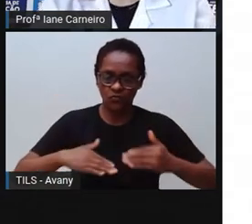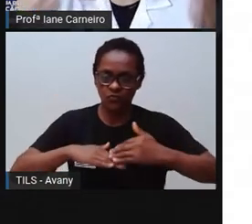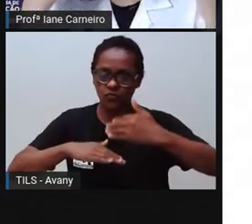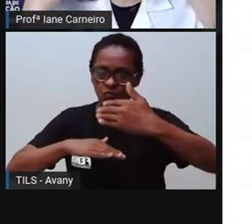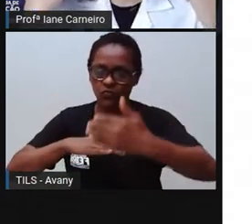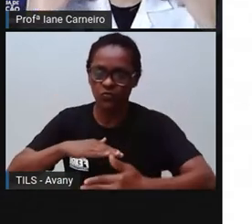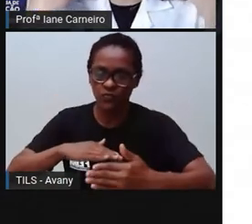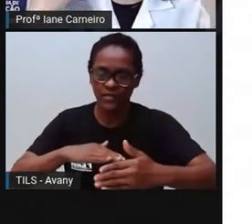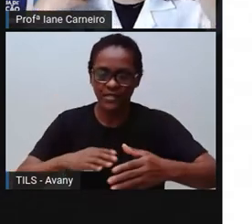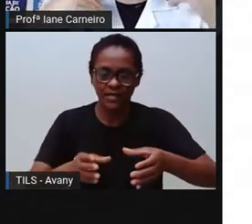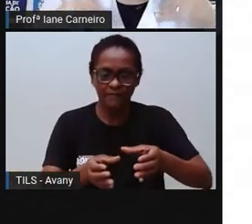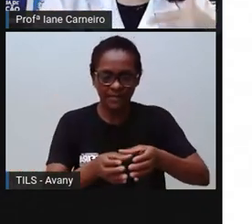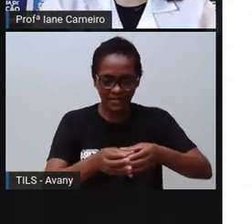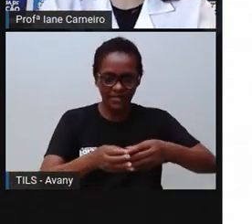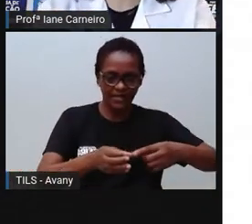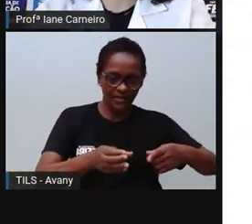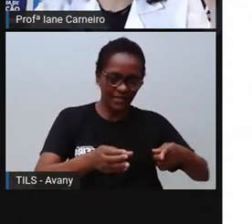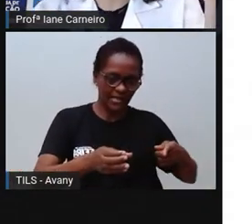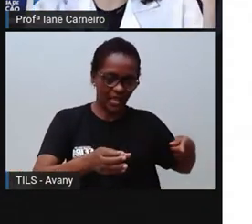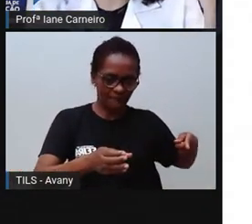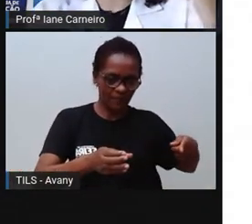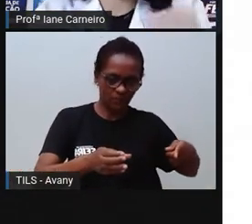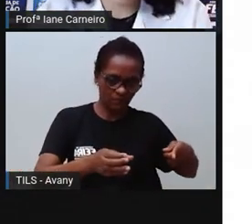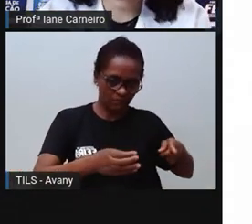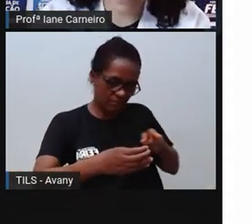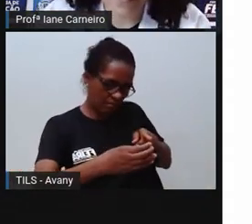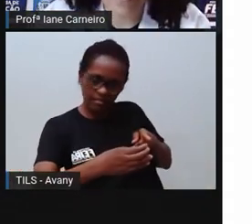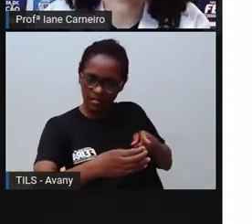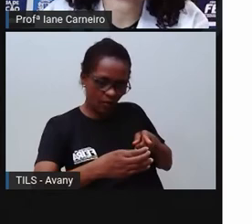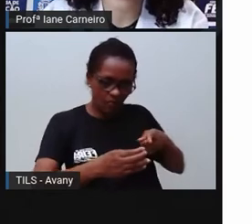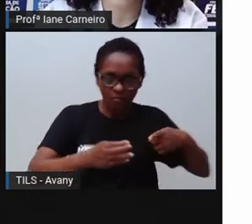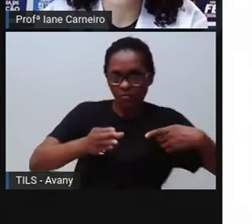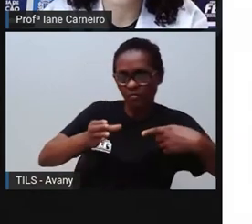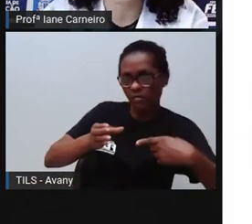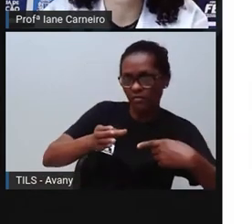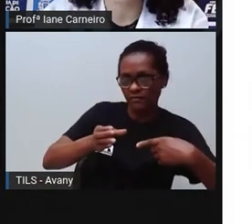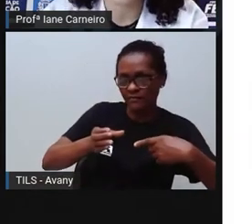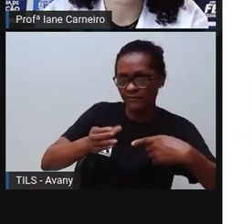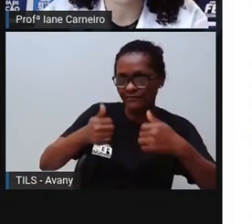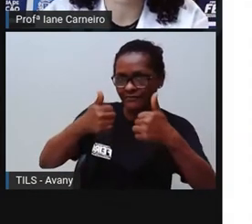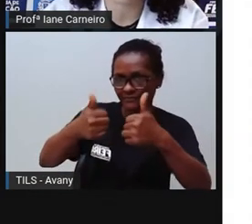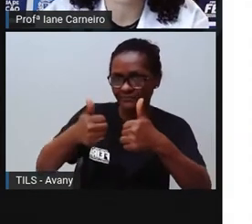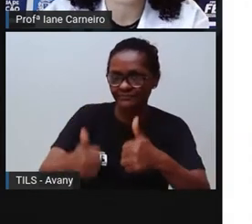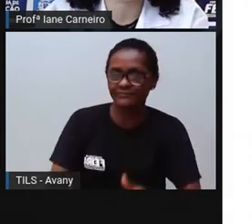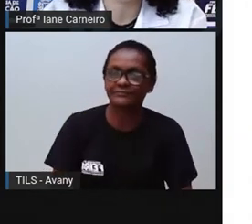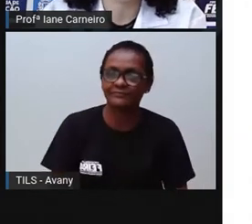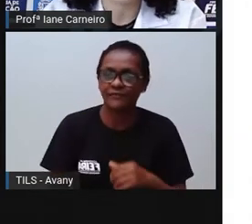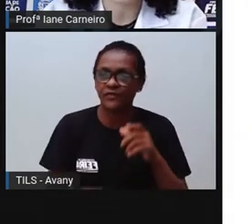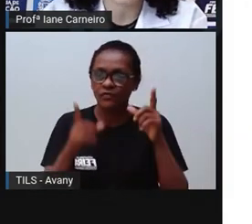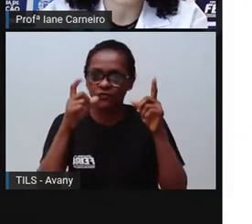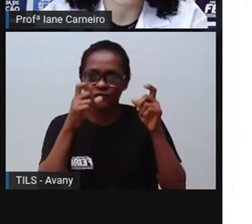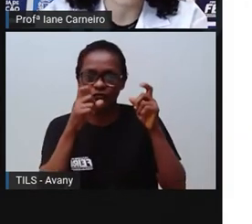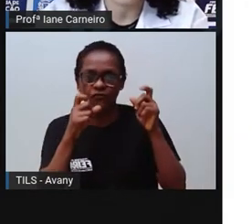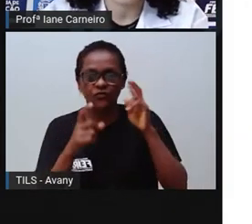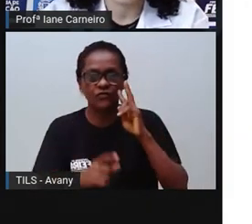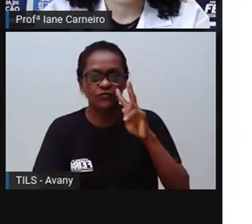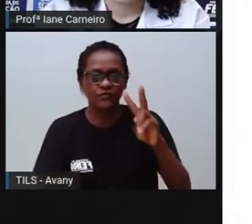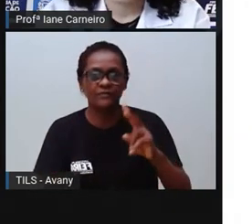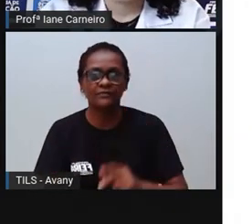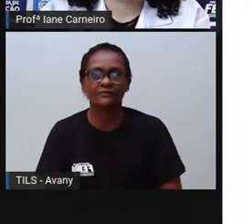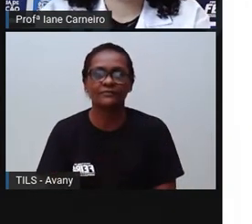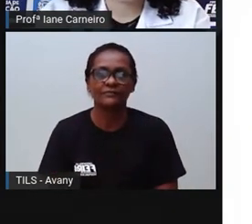virados pra dentro, né, e para trás. Então, olha, pra mostrar aqui pra vocês como é que deve ser, como não deve ser, ó.